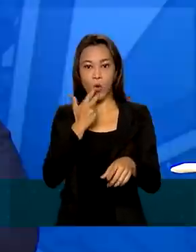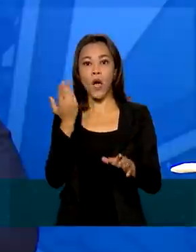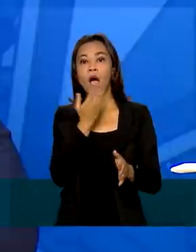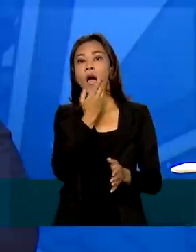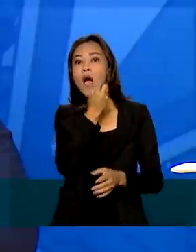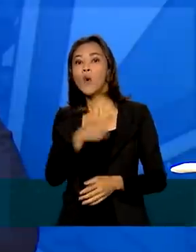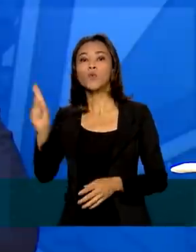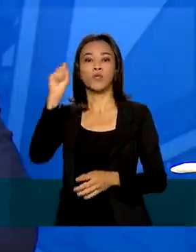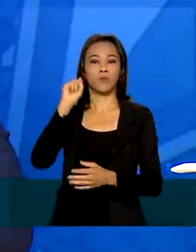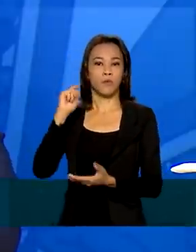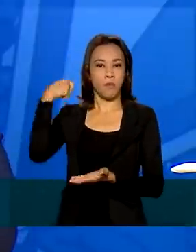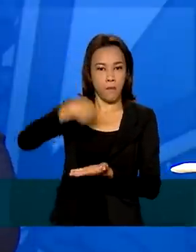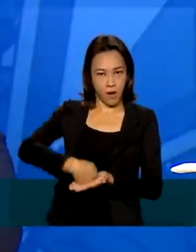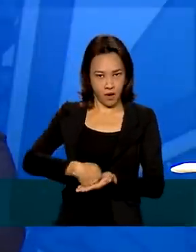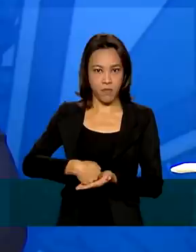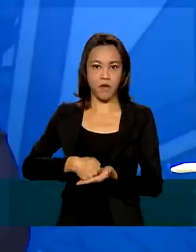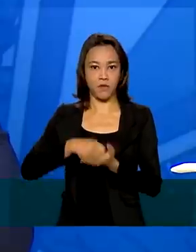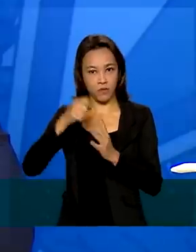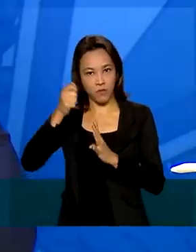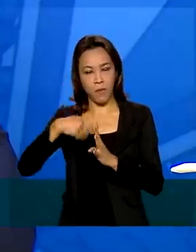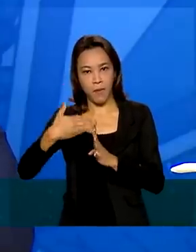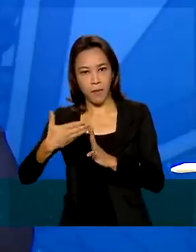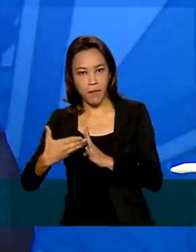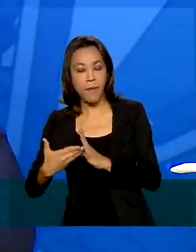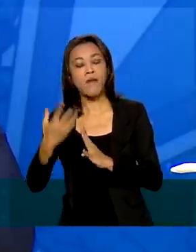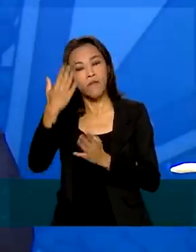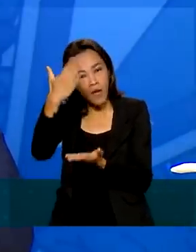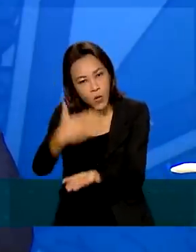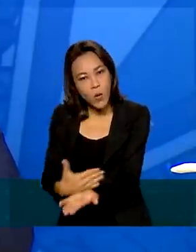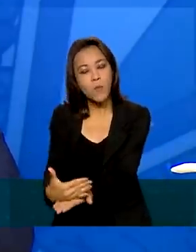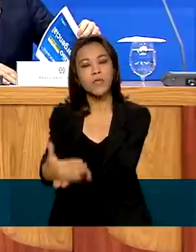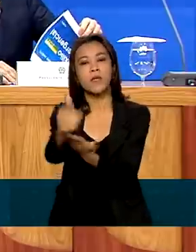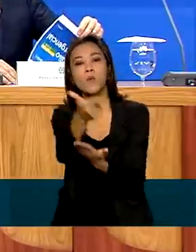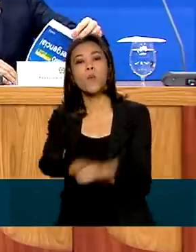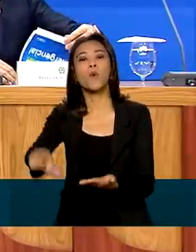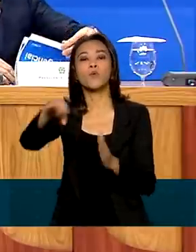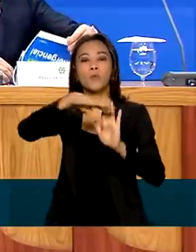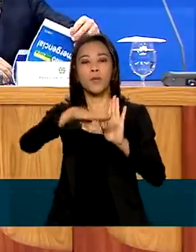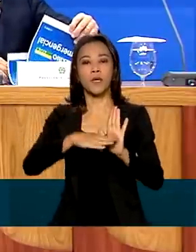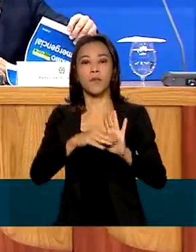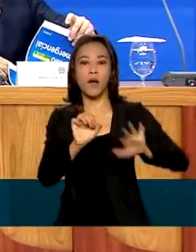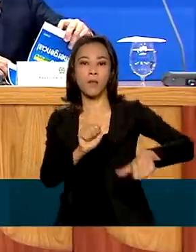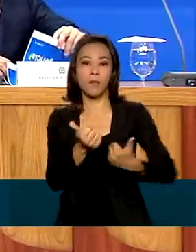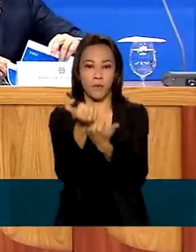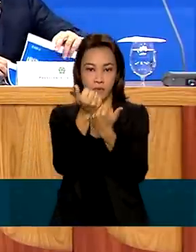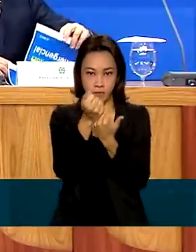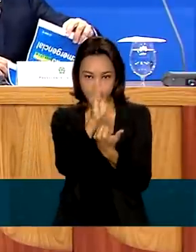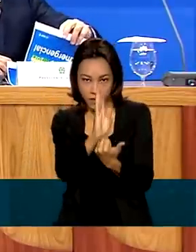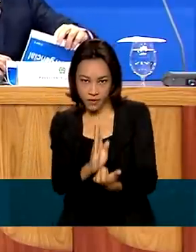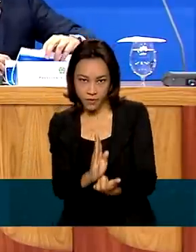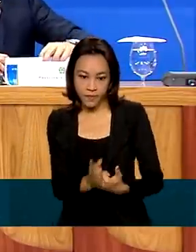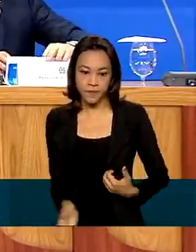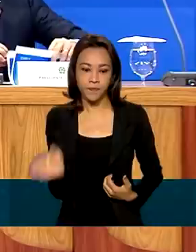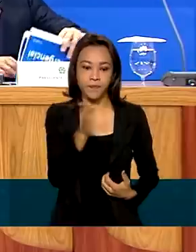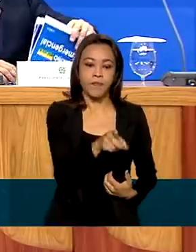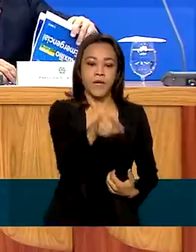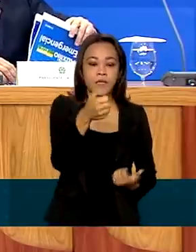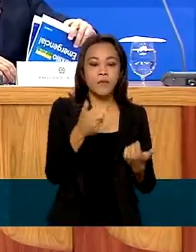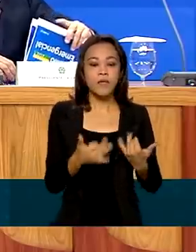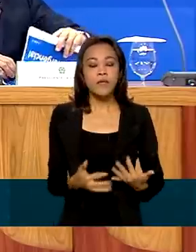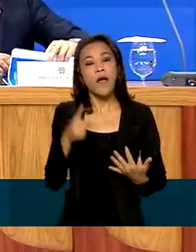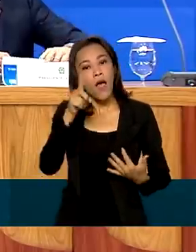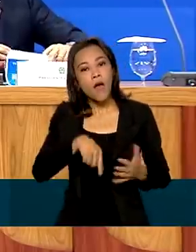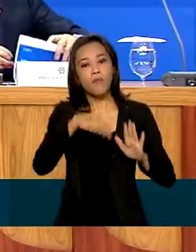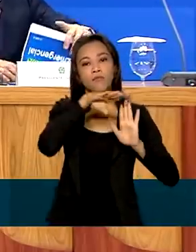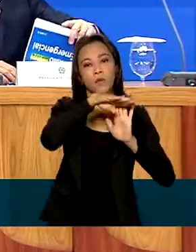parcela, o governo pretende dar início ao programa Auxílio Brasil. Um programa social integrado, robusto, para que possa